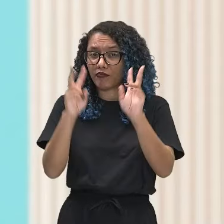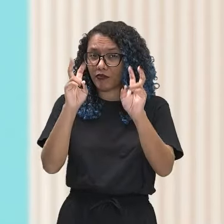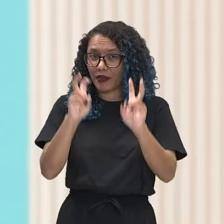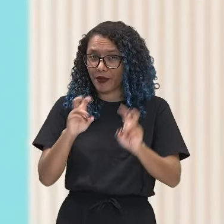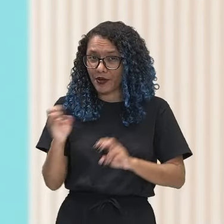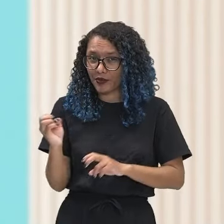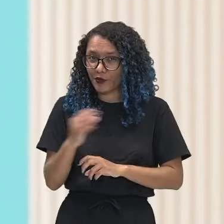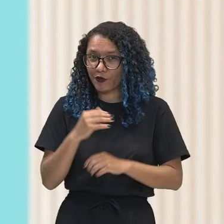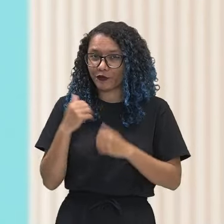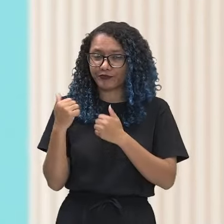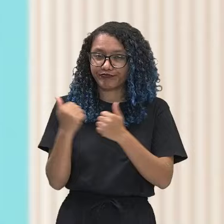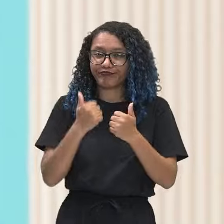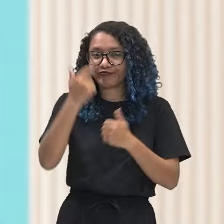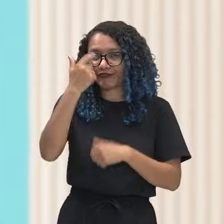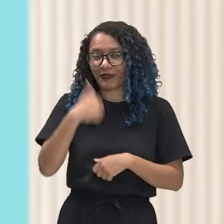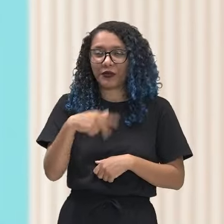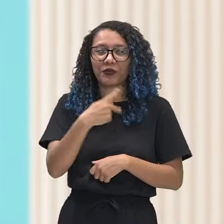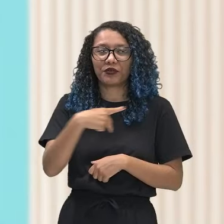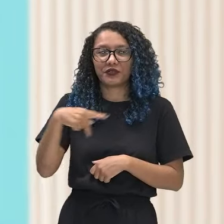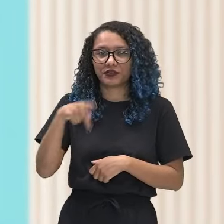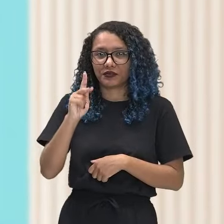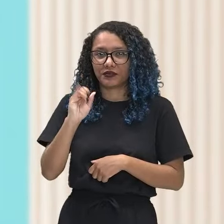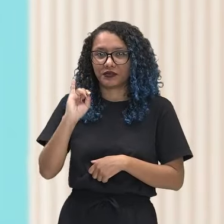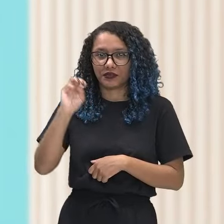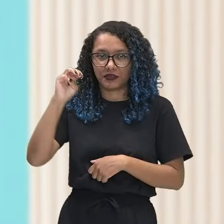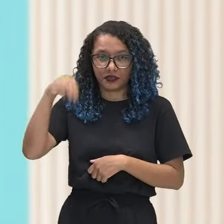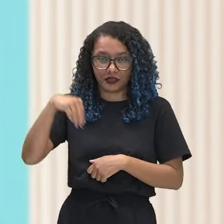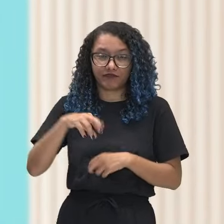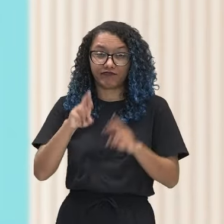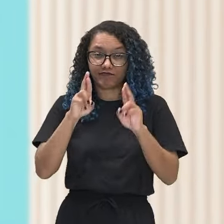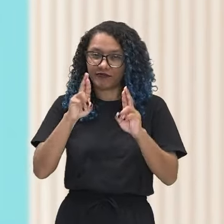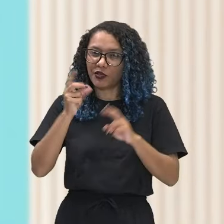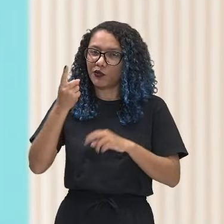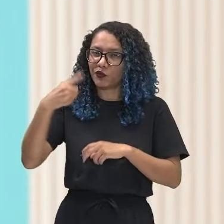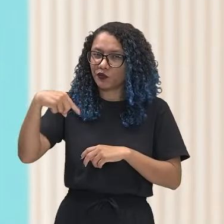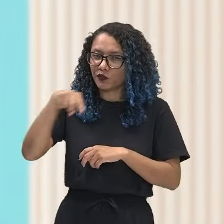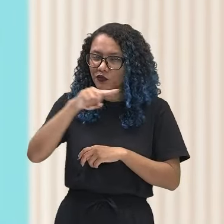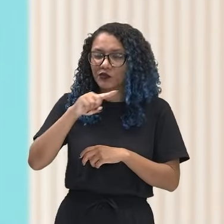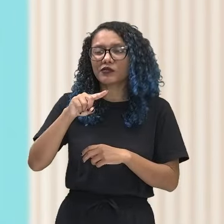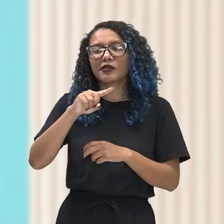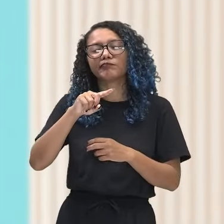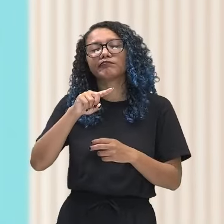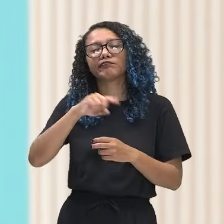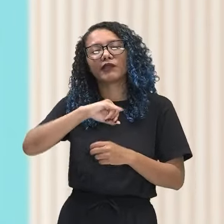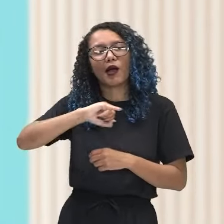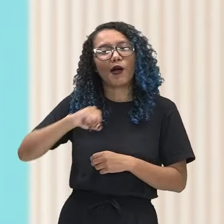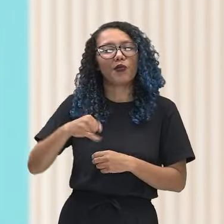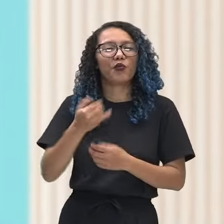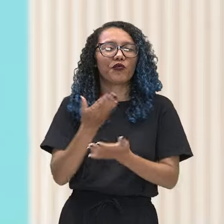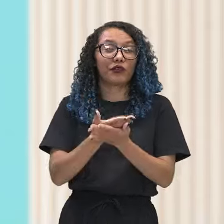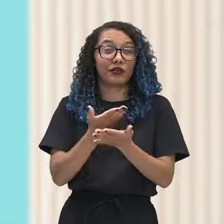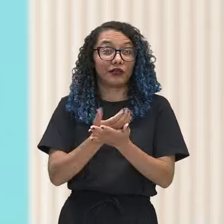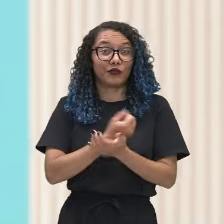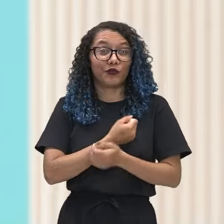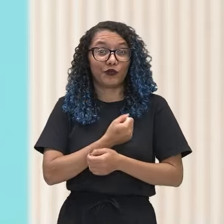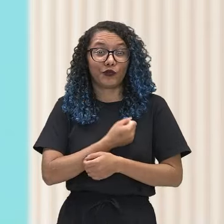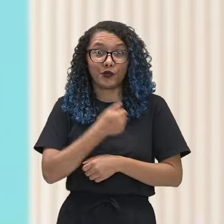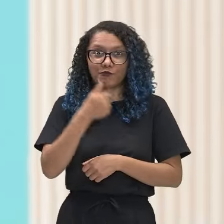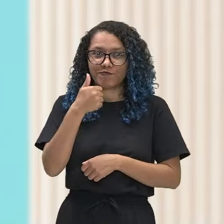Eu sou o professor Kim Raoni e eu espero que todos vocês façam bom proveito da nossa aula 1,